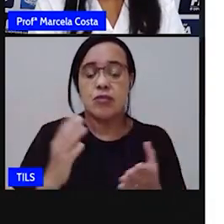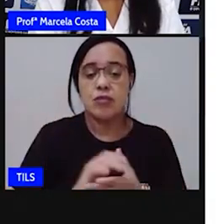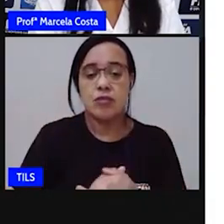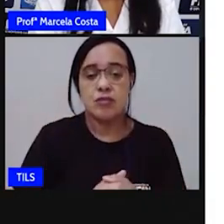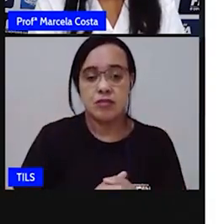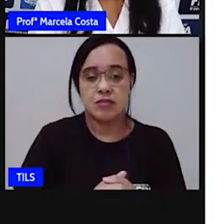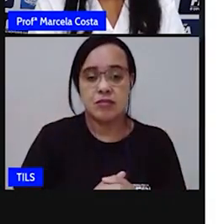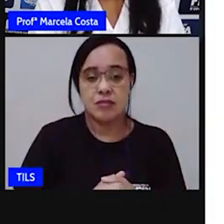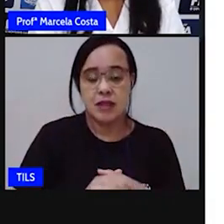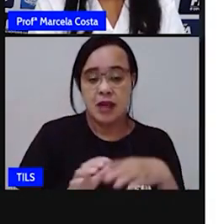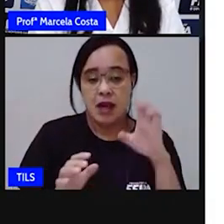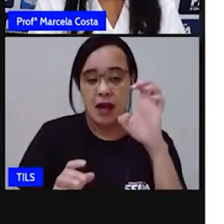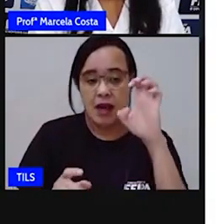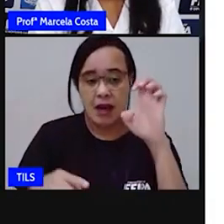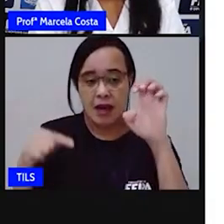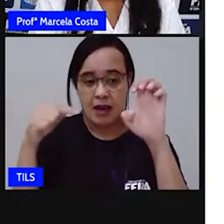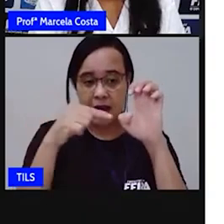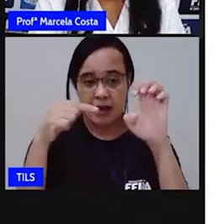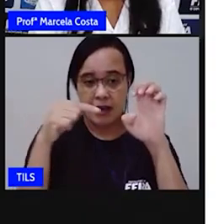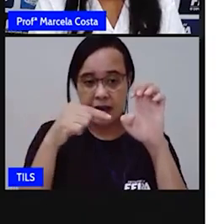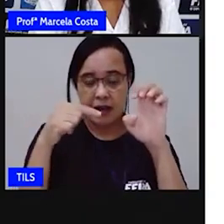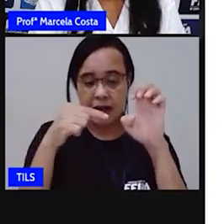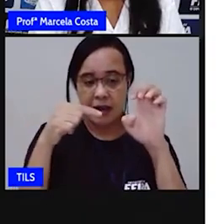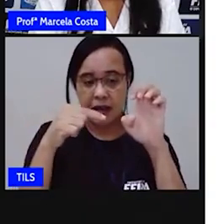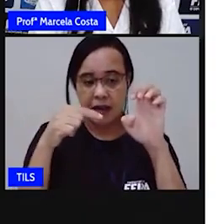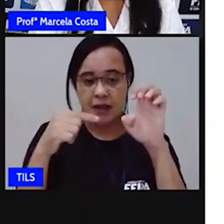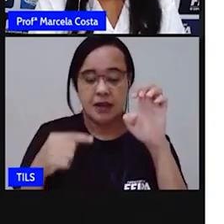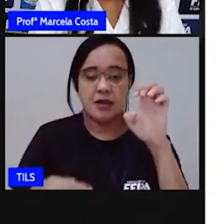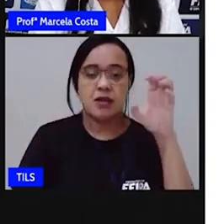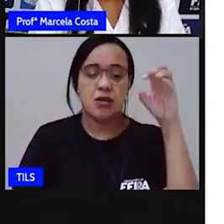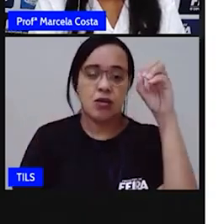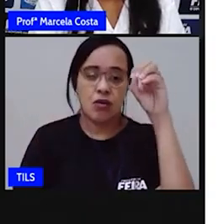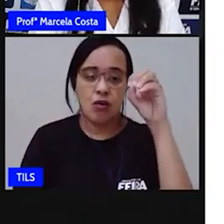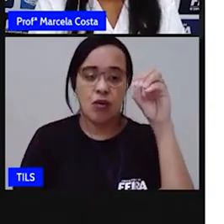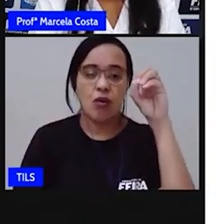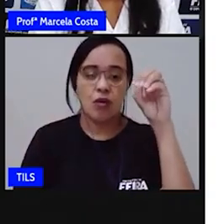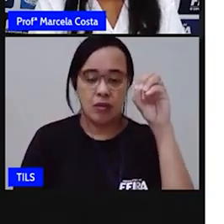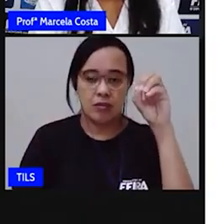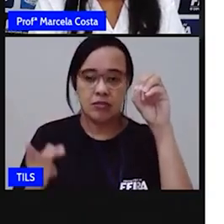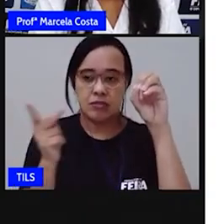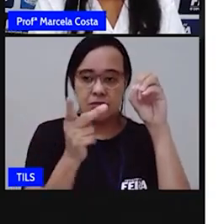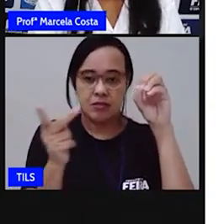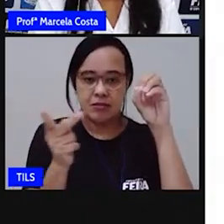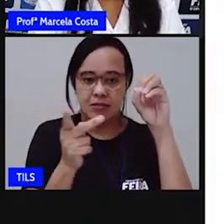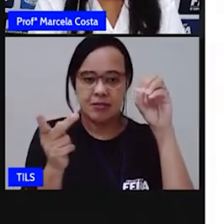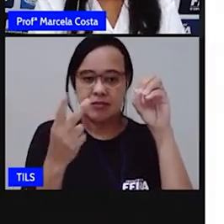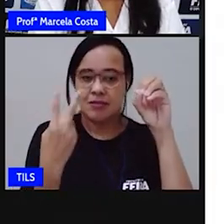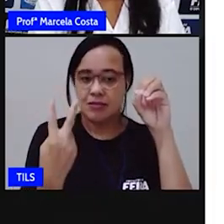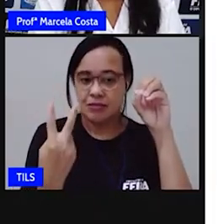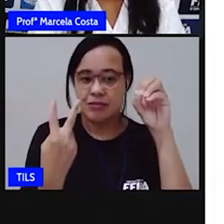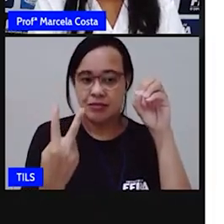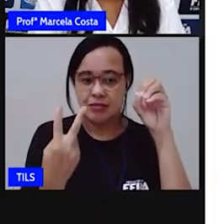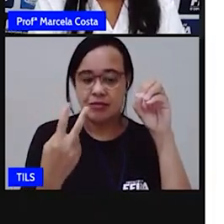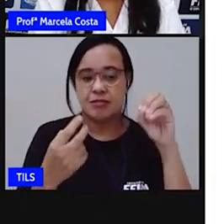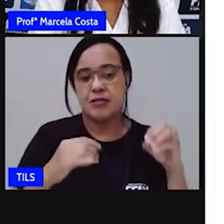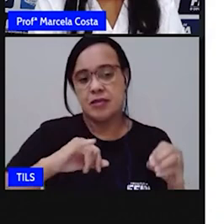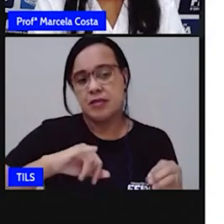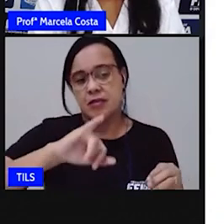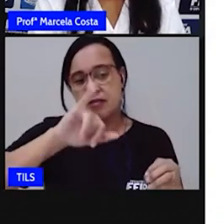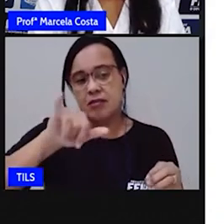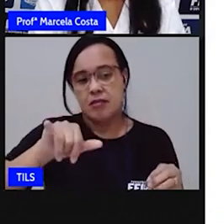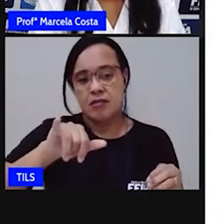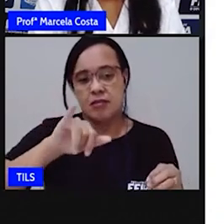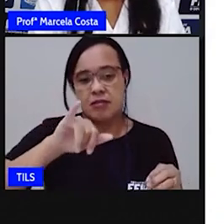Ó, eu vou ter o E e o O. Agora a palavra chão.